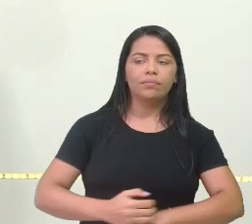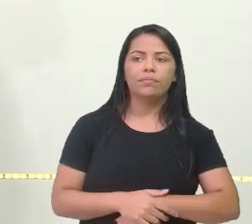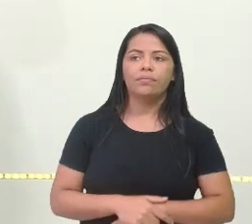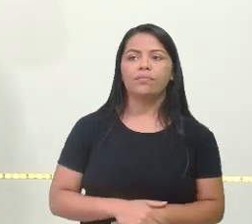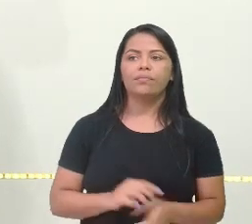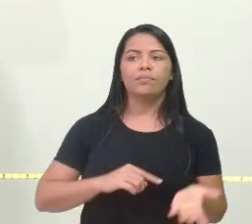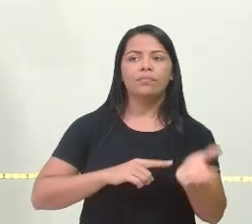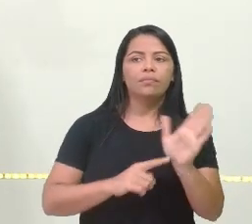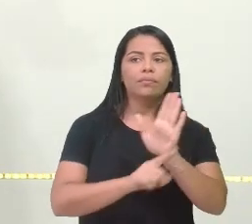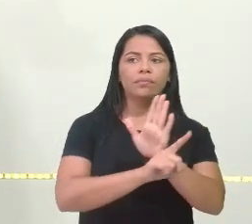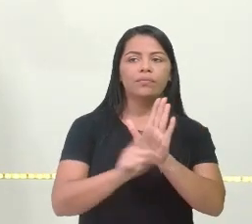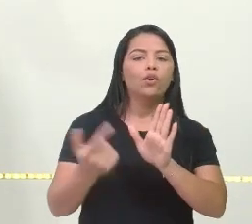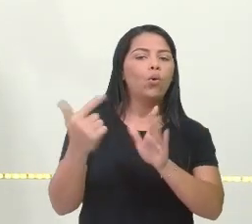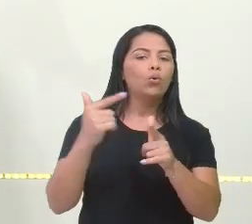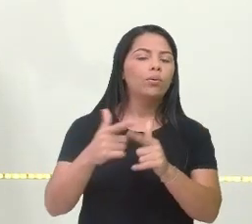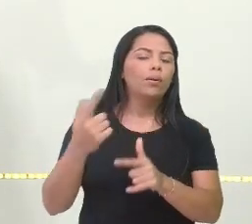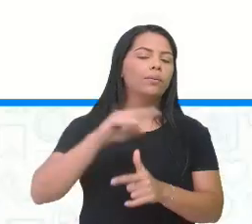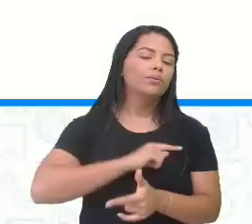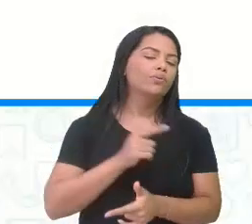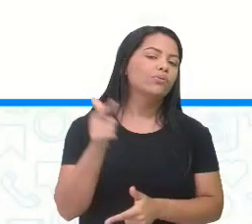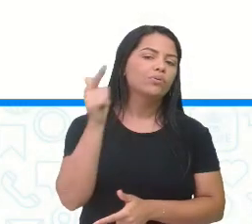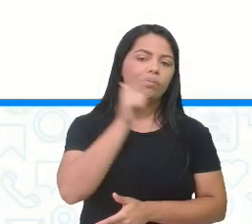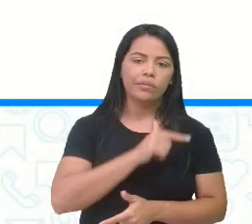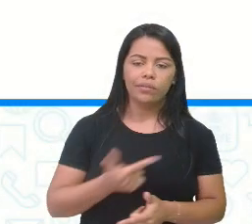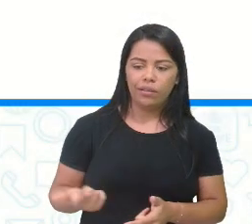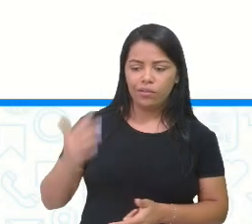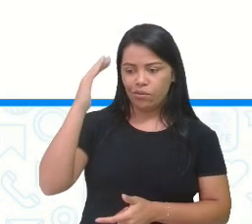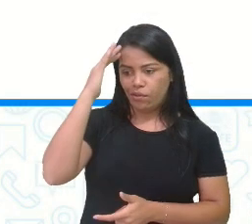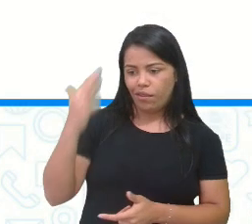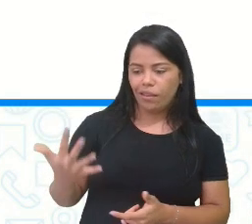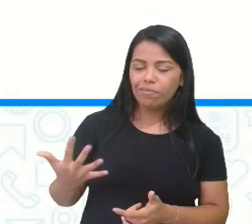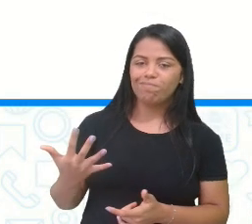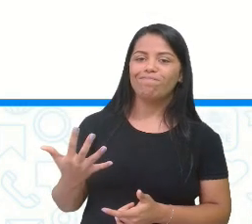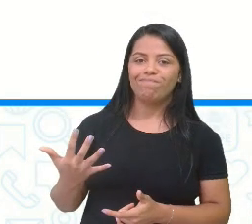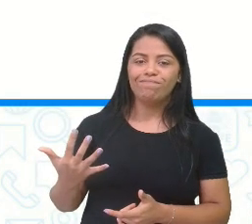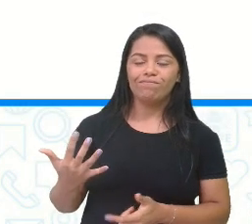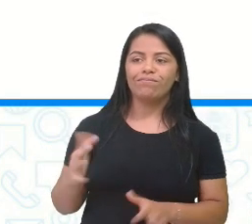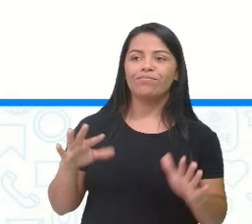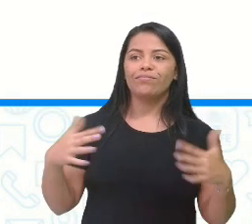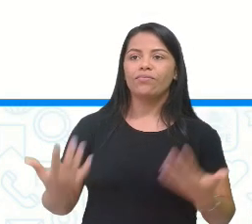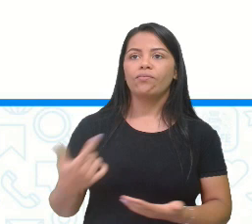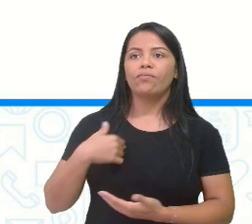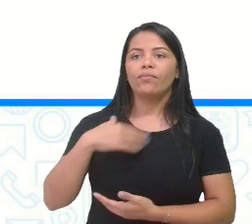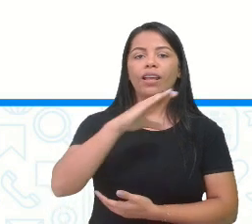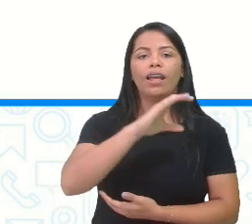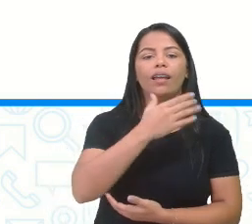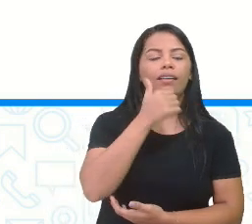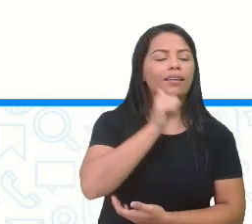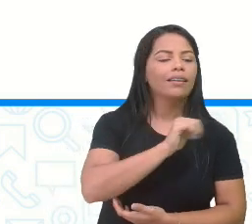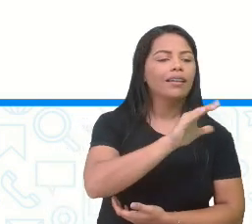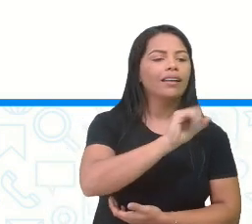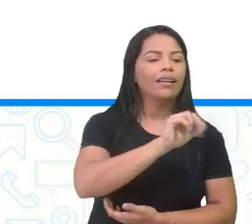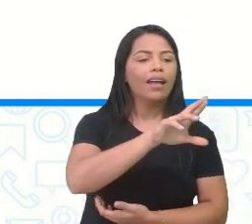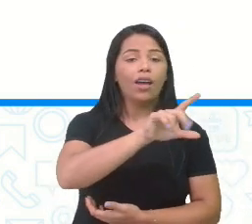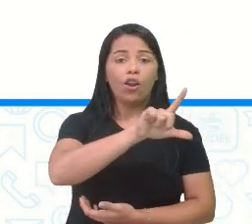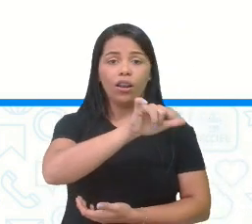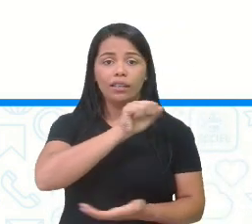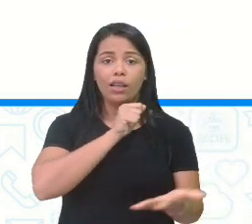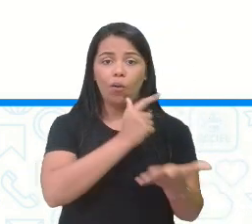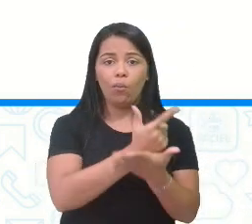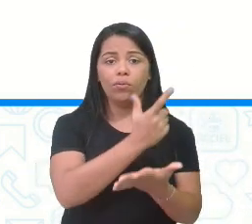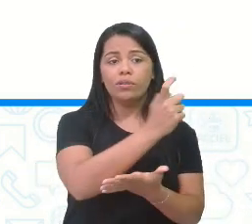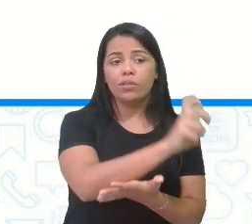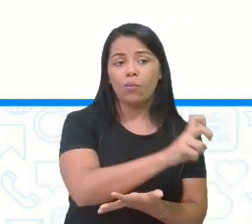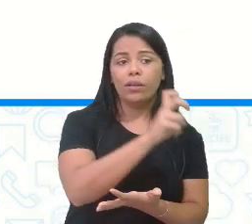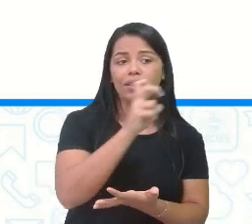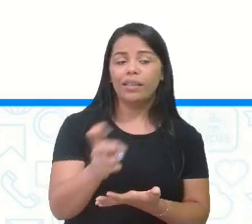eu vou trazer esse outro probleminha aí para a gente resolver. Tá bom? Carolina comprou 55 brigadeiros para